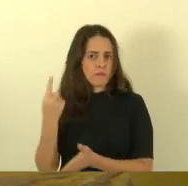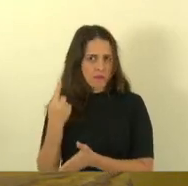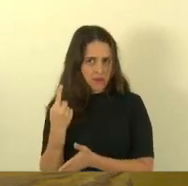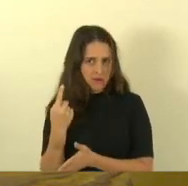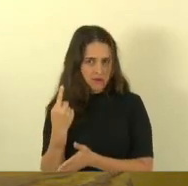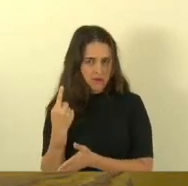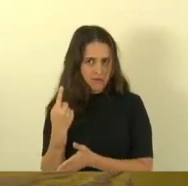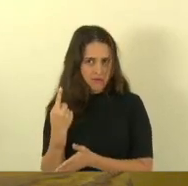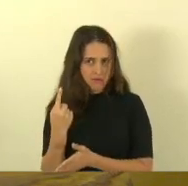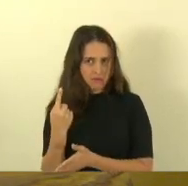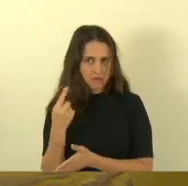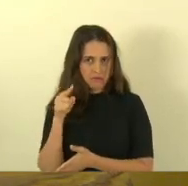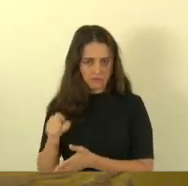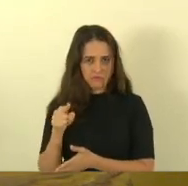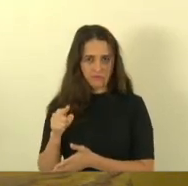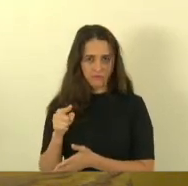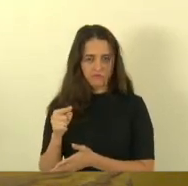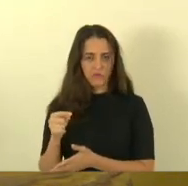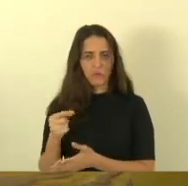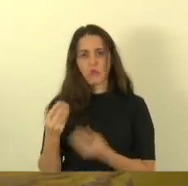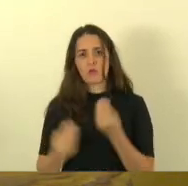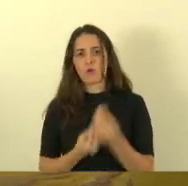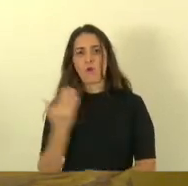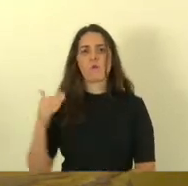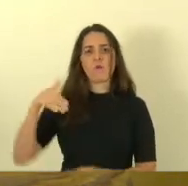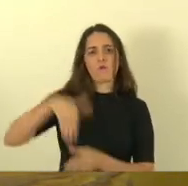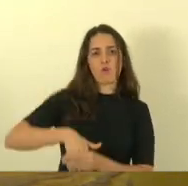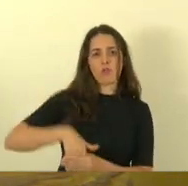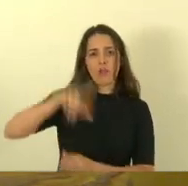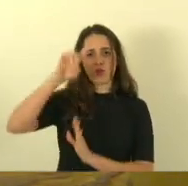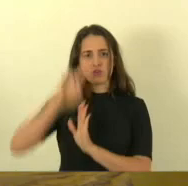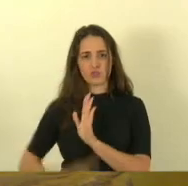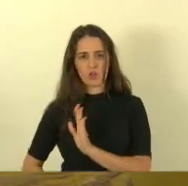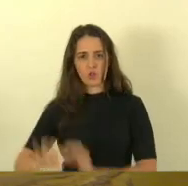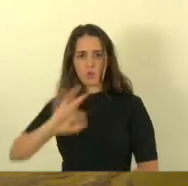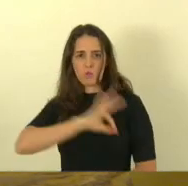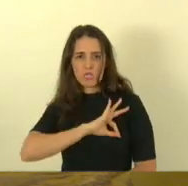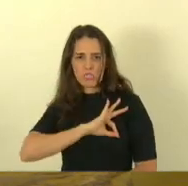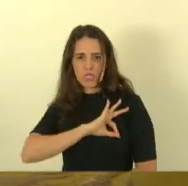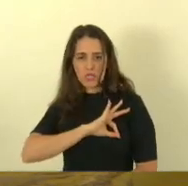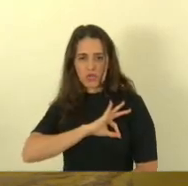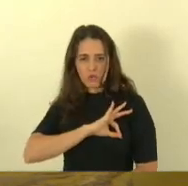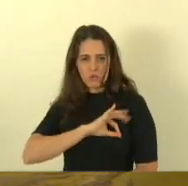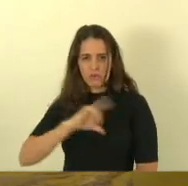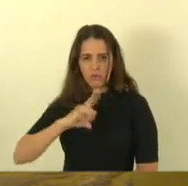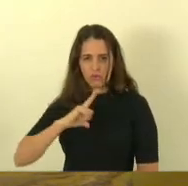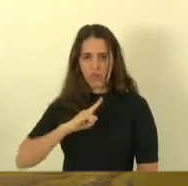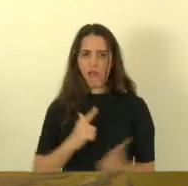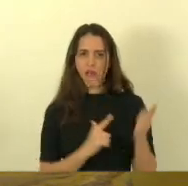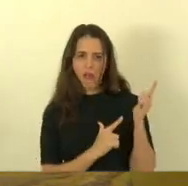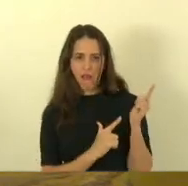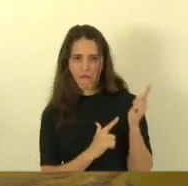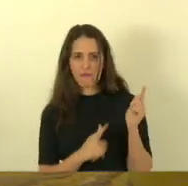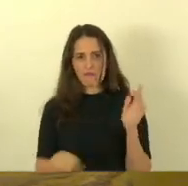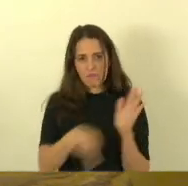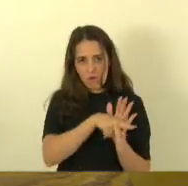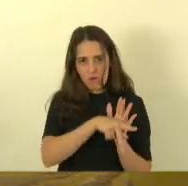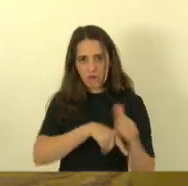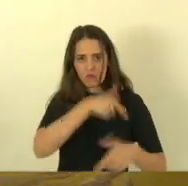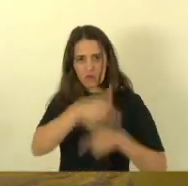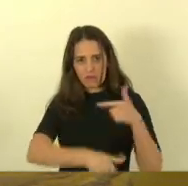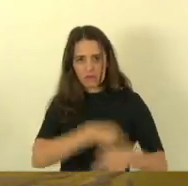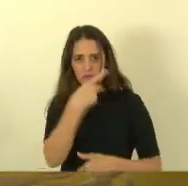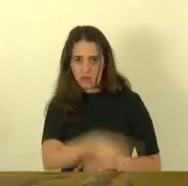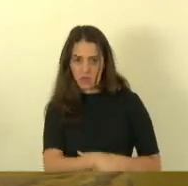que lhe fez votar a favor do direito do policial civil, ter a arma, a ferramenta de trabalho dele e a favor das